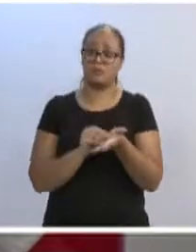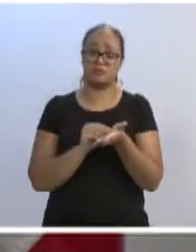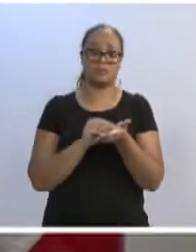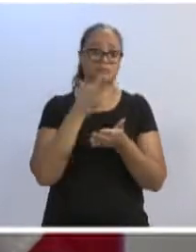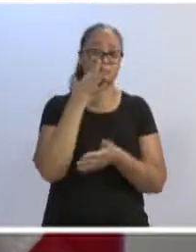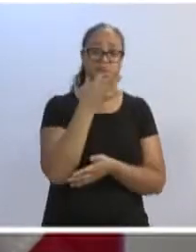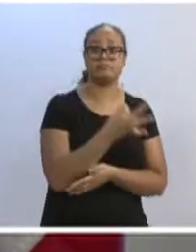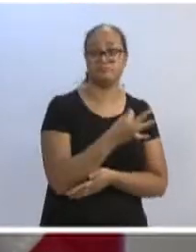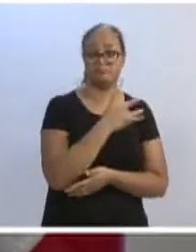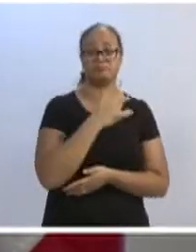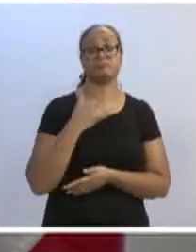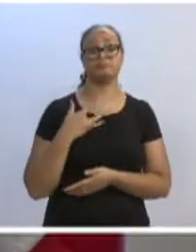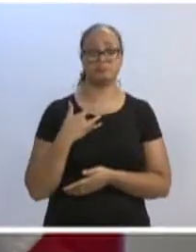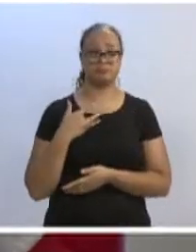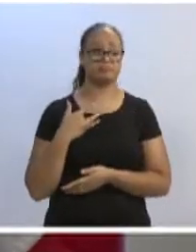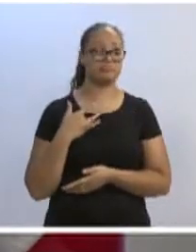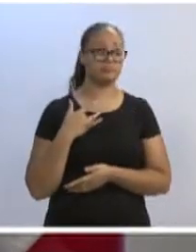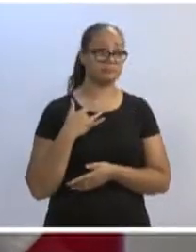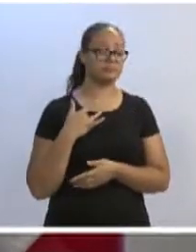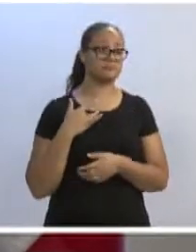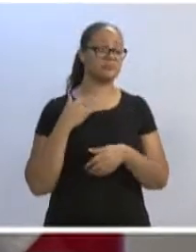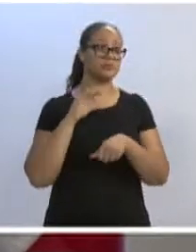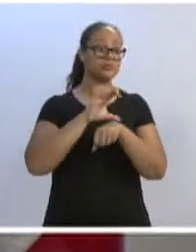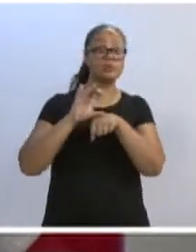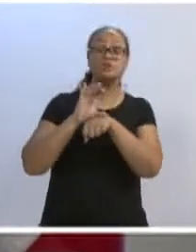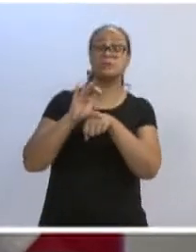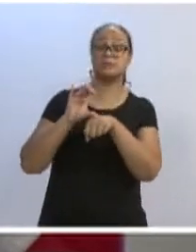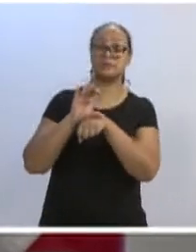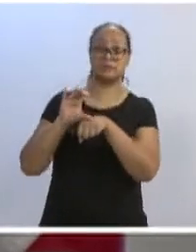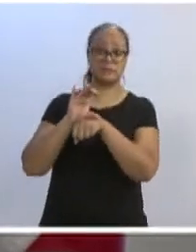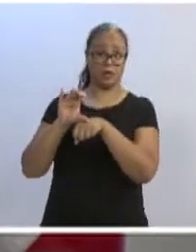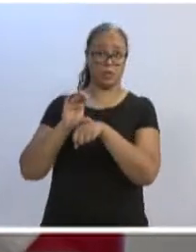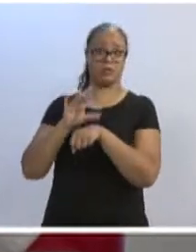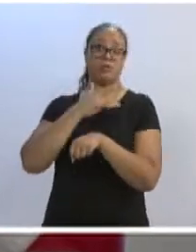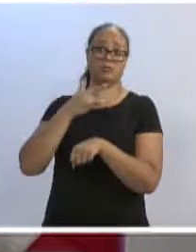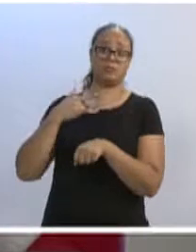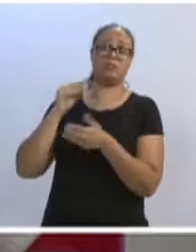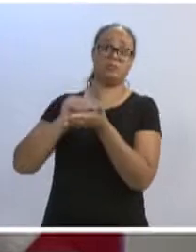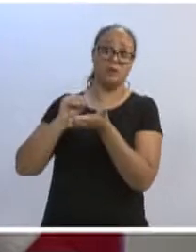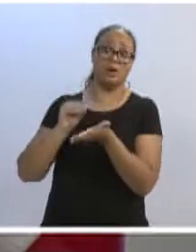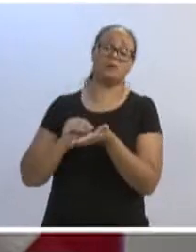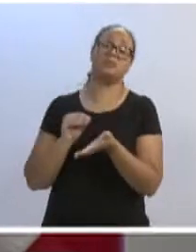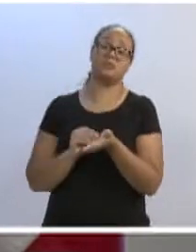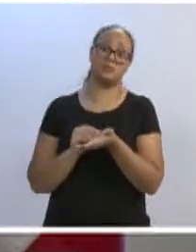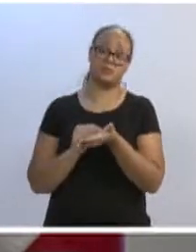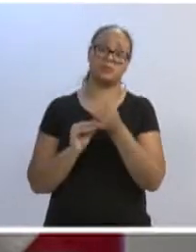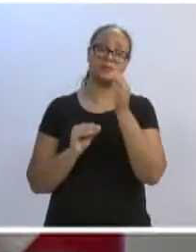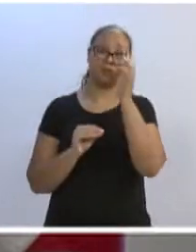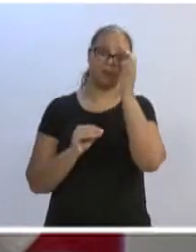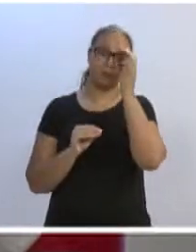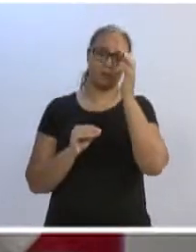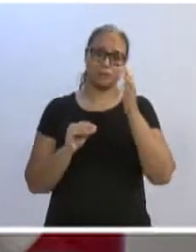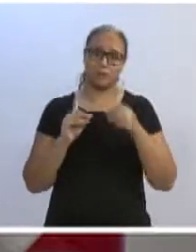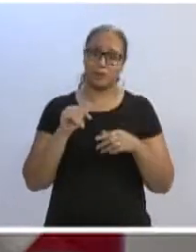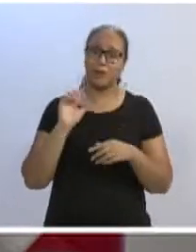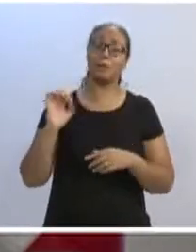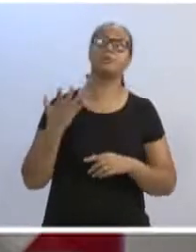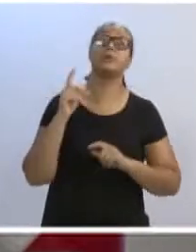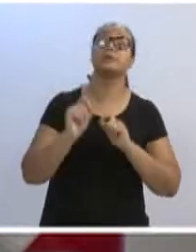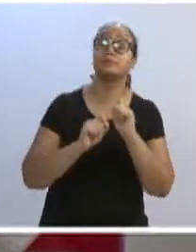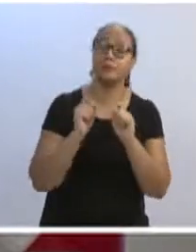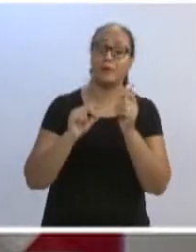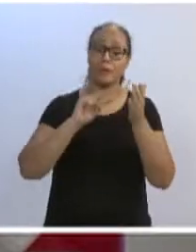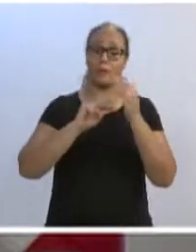aplicação na saúde. E isso é fruto de um pacto federativo que prejudica